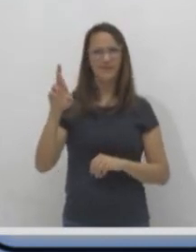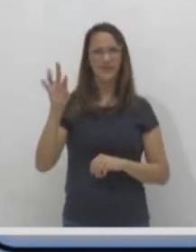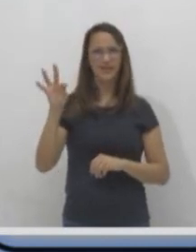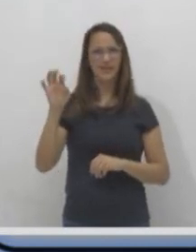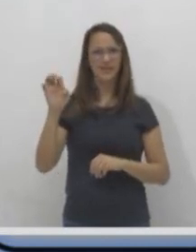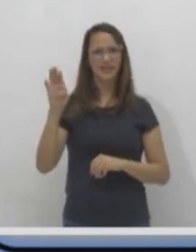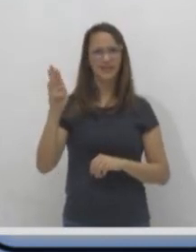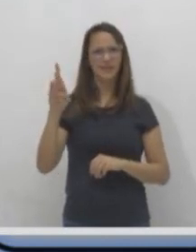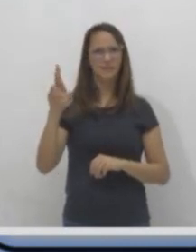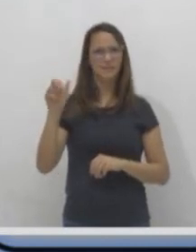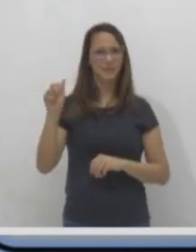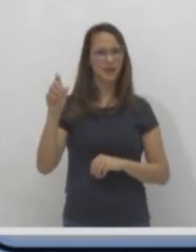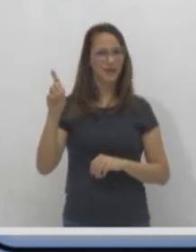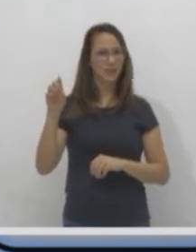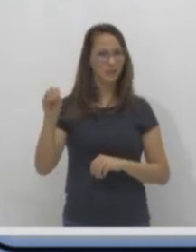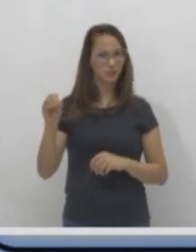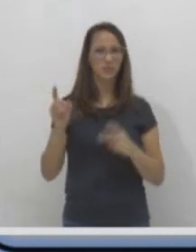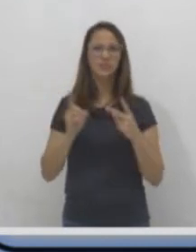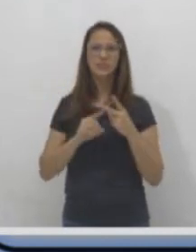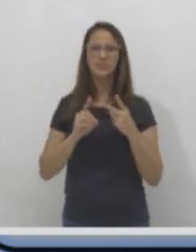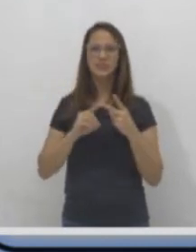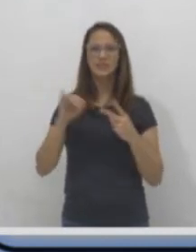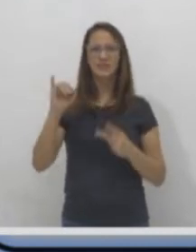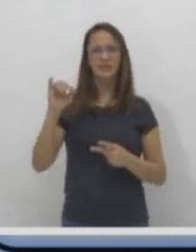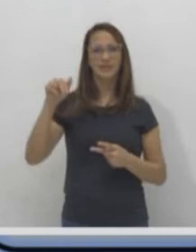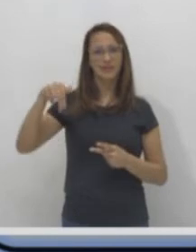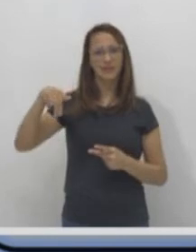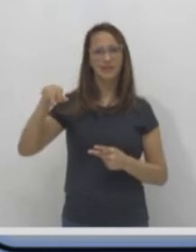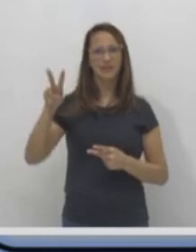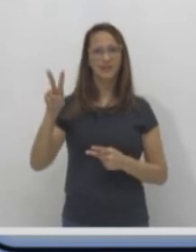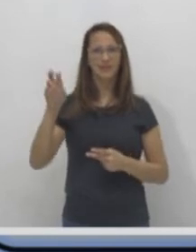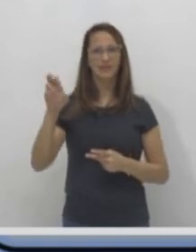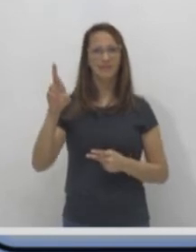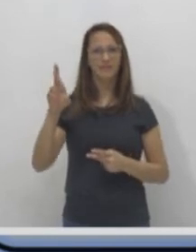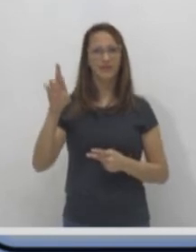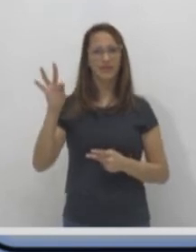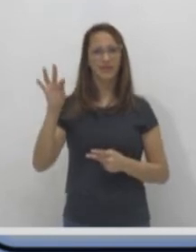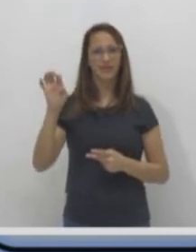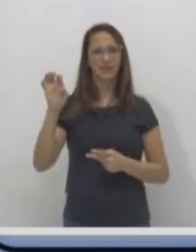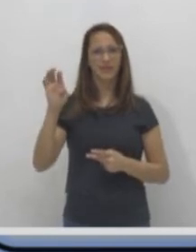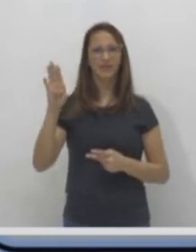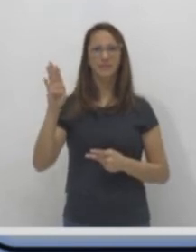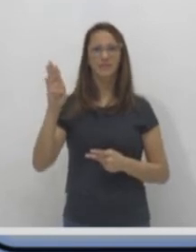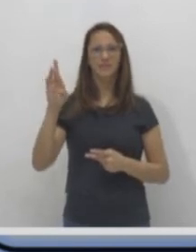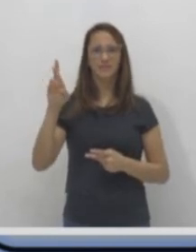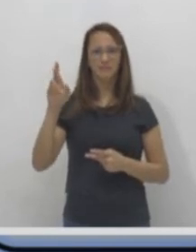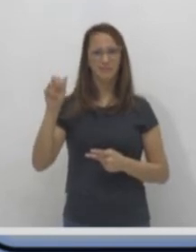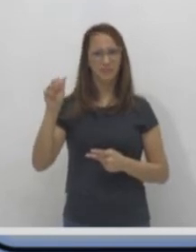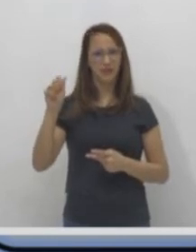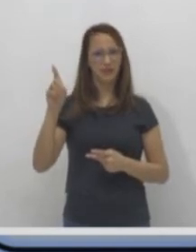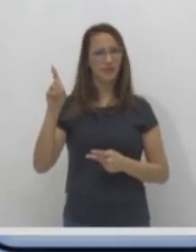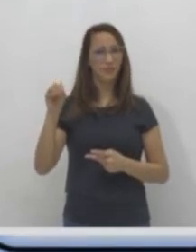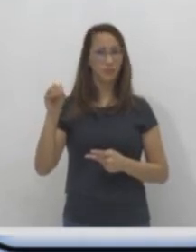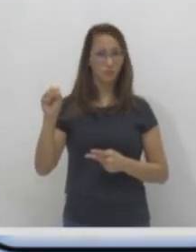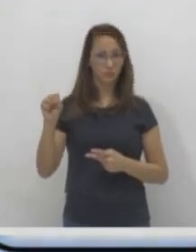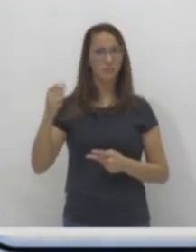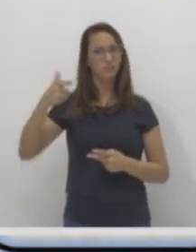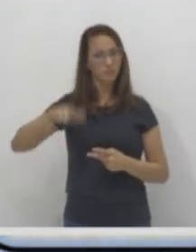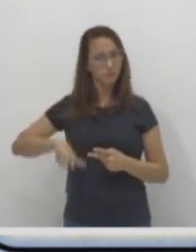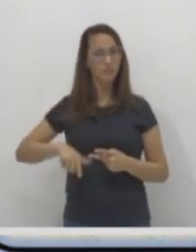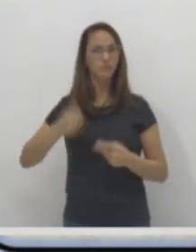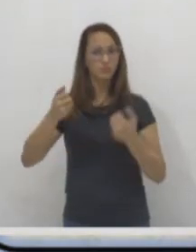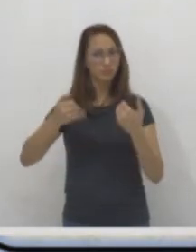Aprendendo um pouco mais. Tá? Nós precisamos falar um pouco mais sobre esses animais. Então, vamos dar uma olhadinha aí, rapidinho.